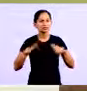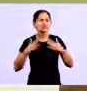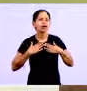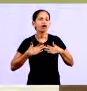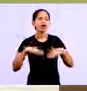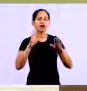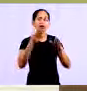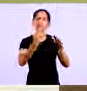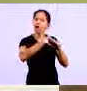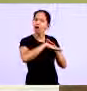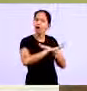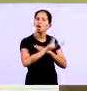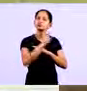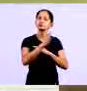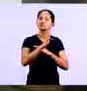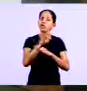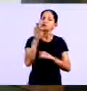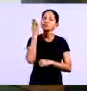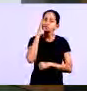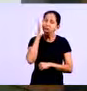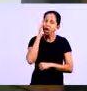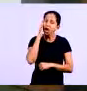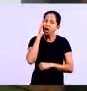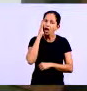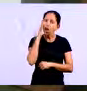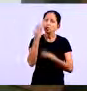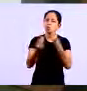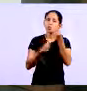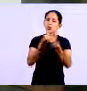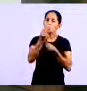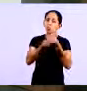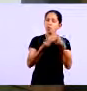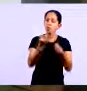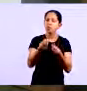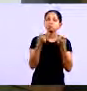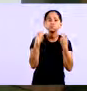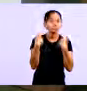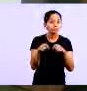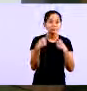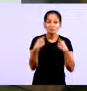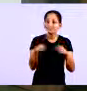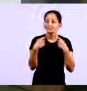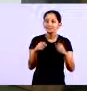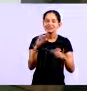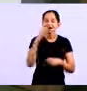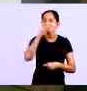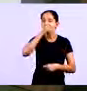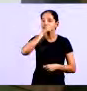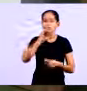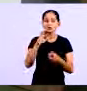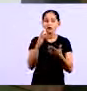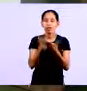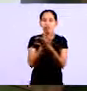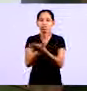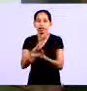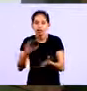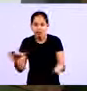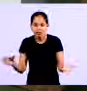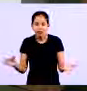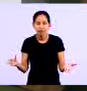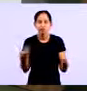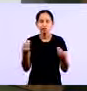histórico de venda De um produto Que é perecível Você tem informações Os controles propiciam isso Para que não venha A ter produto